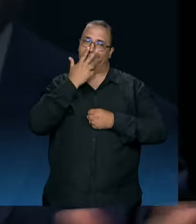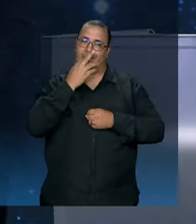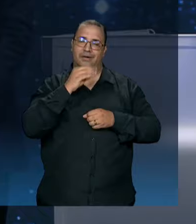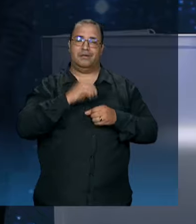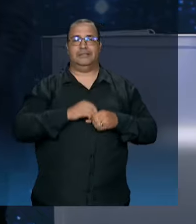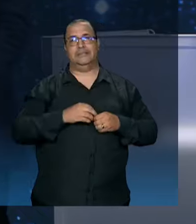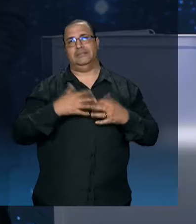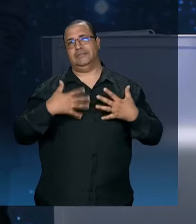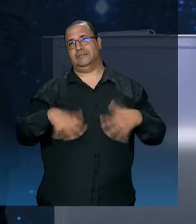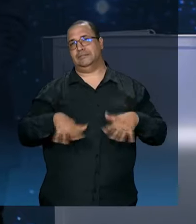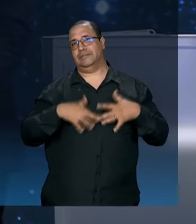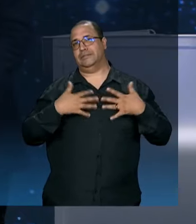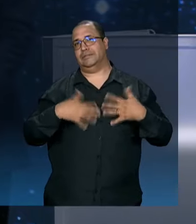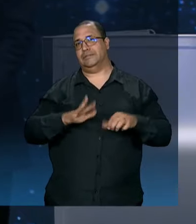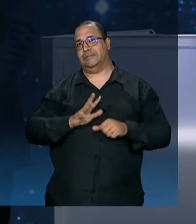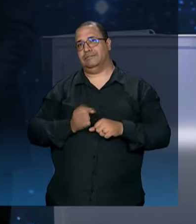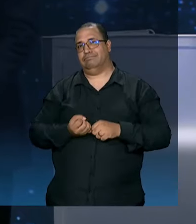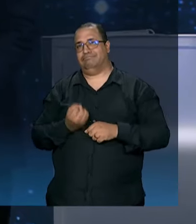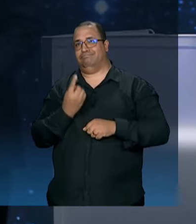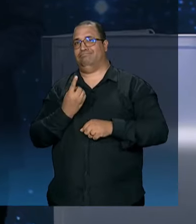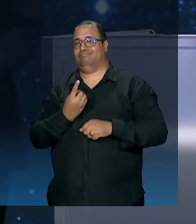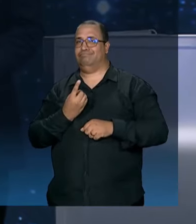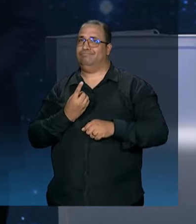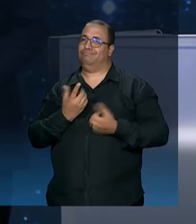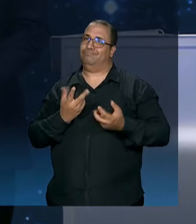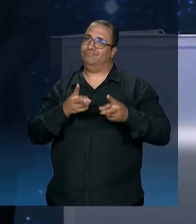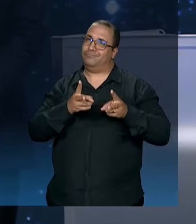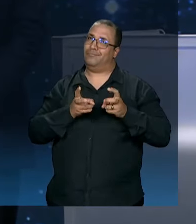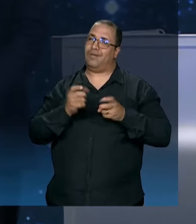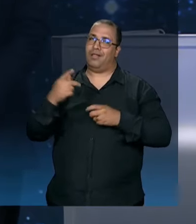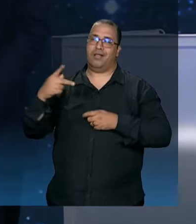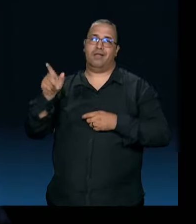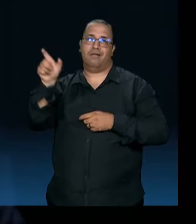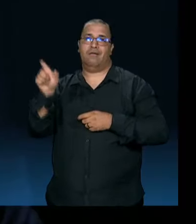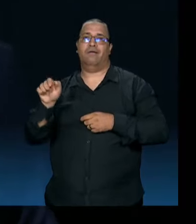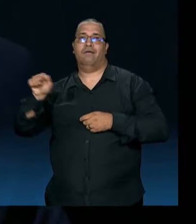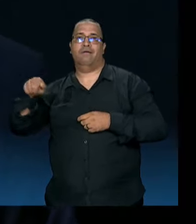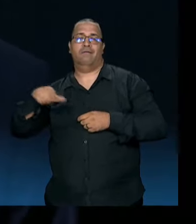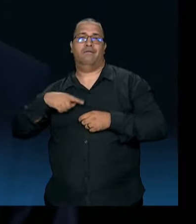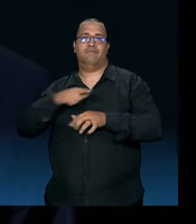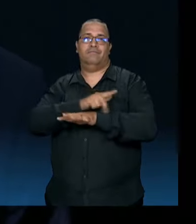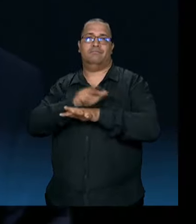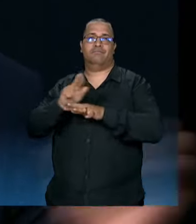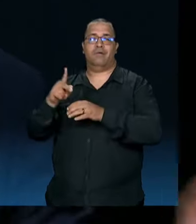esquisita essa tua gestão, acho que é a percepção de muita gente também na cidade de São Paulo.